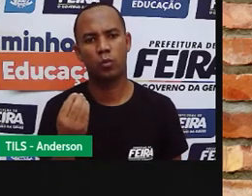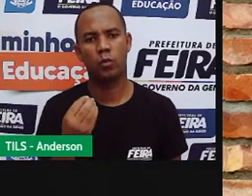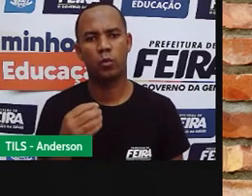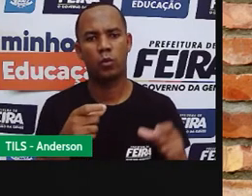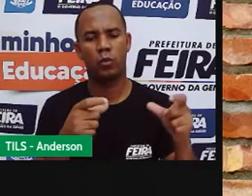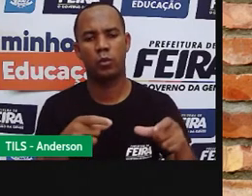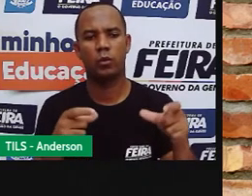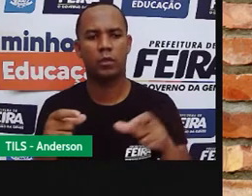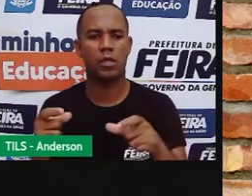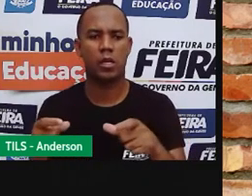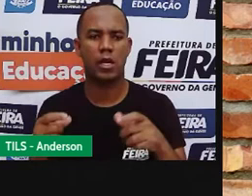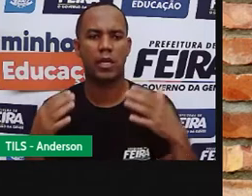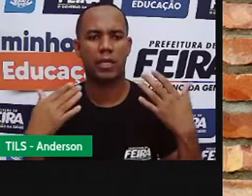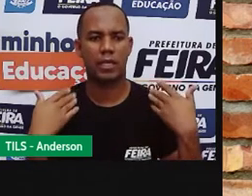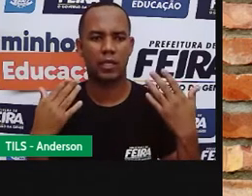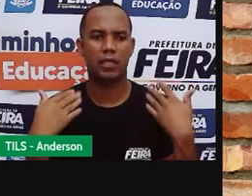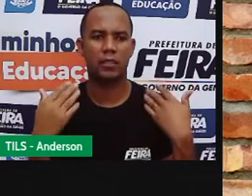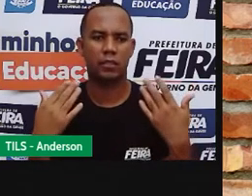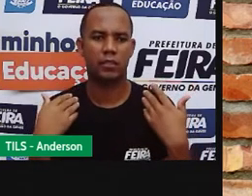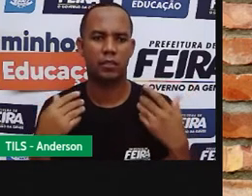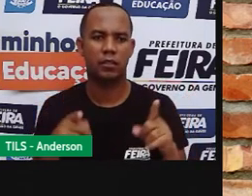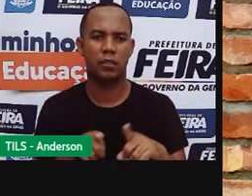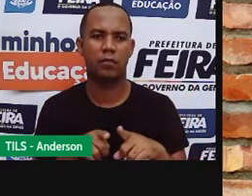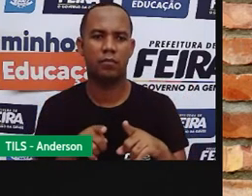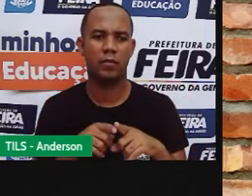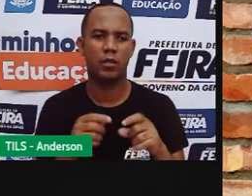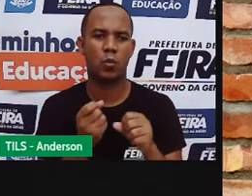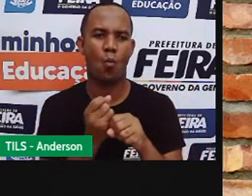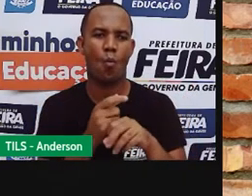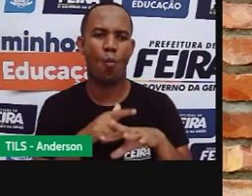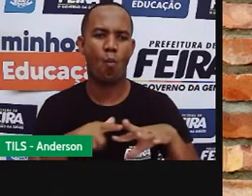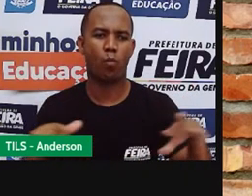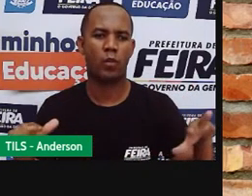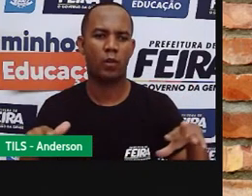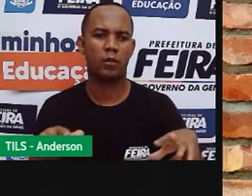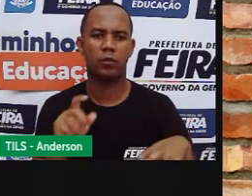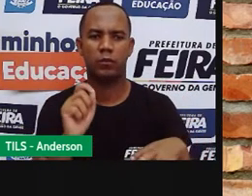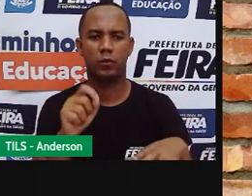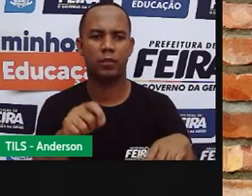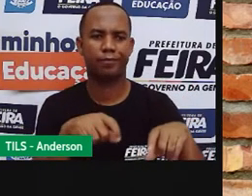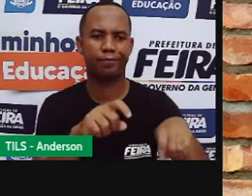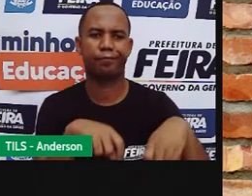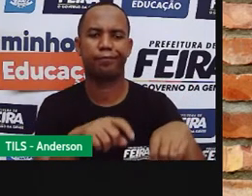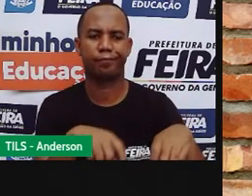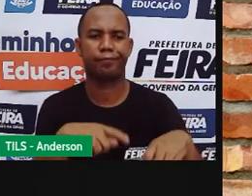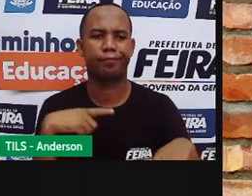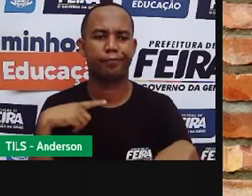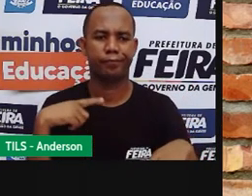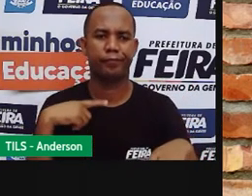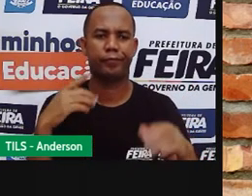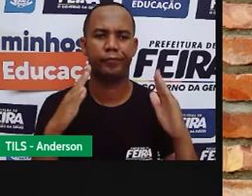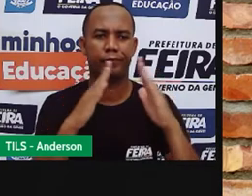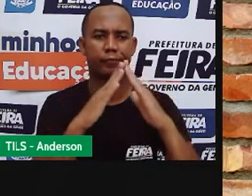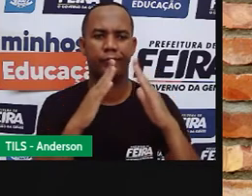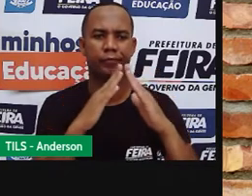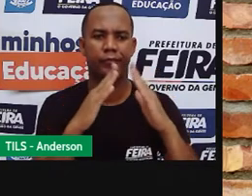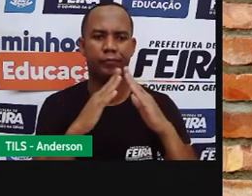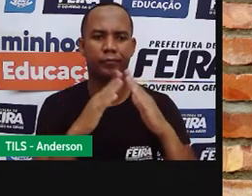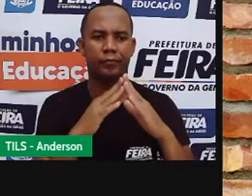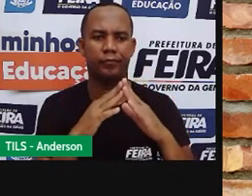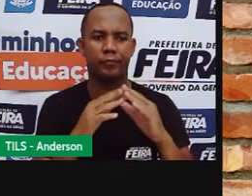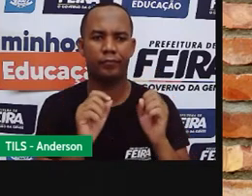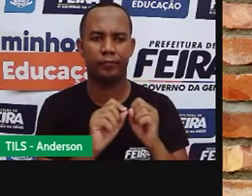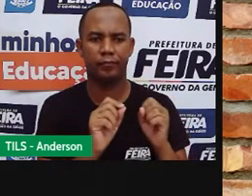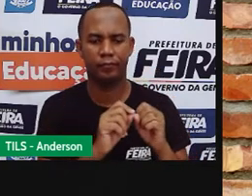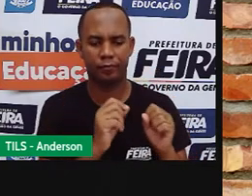regiões quentes e secas, muito comum nos estados do Nordeste. As caixas de palha ainda